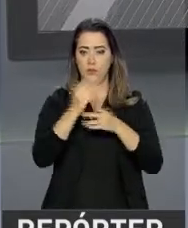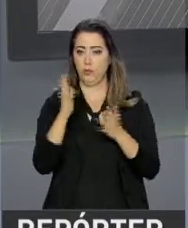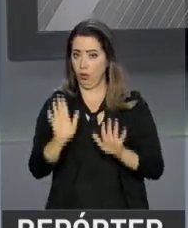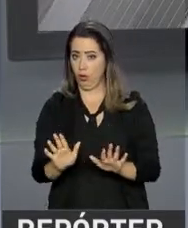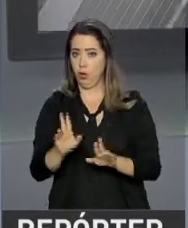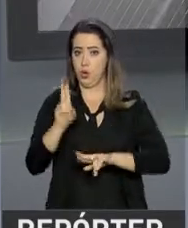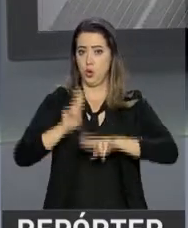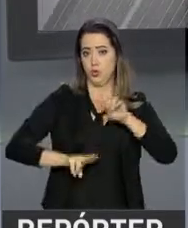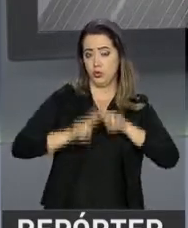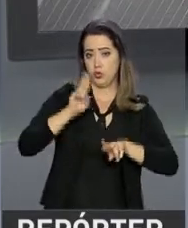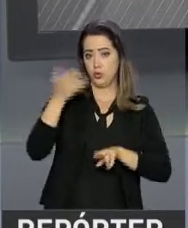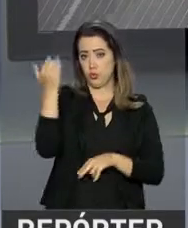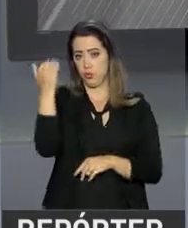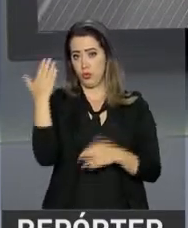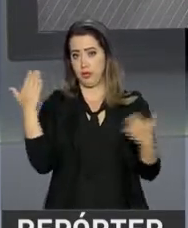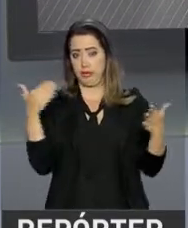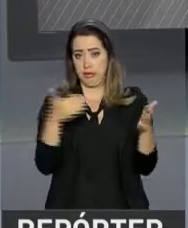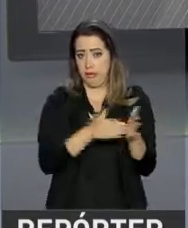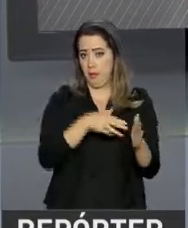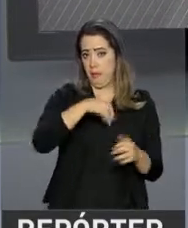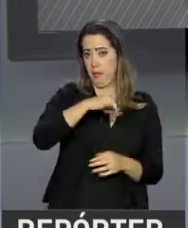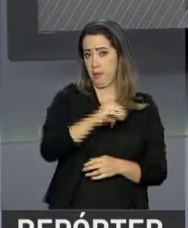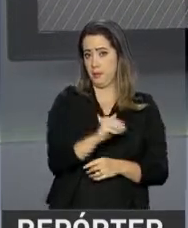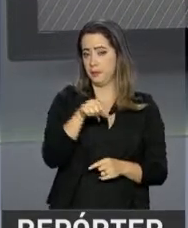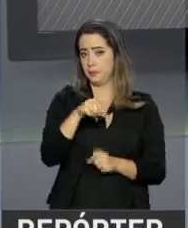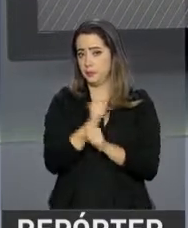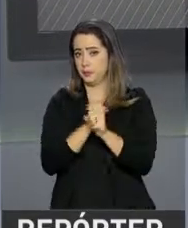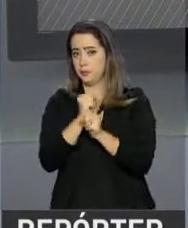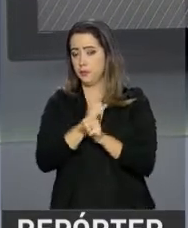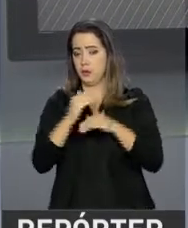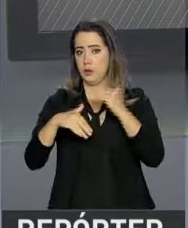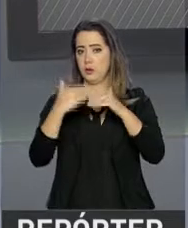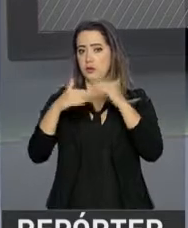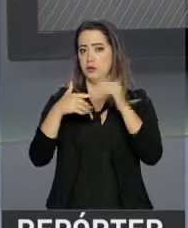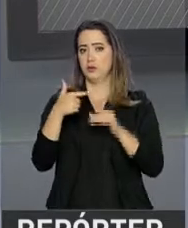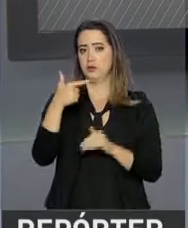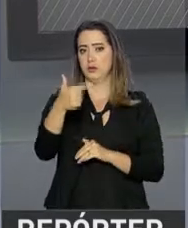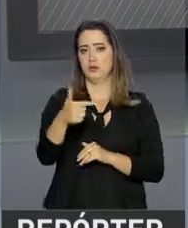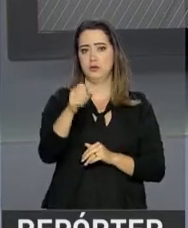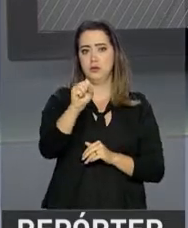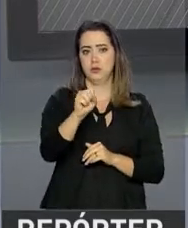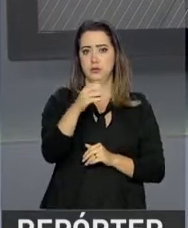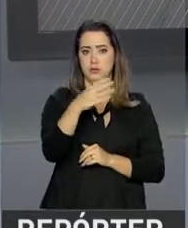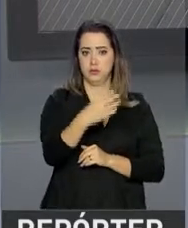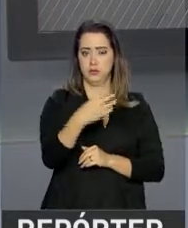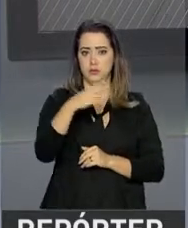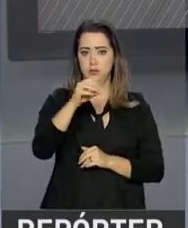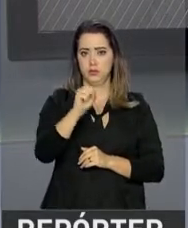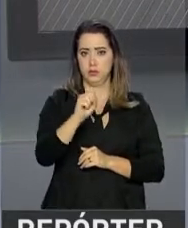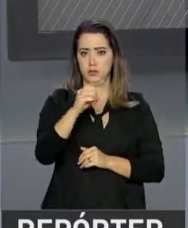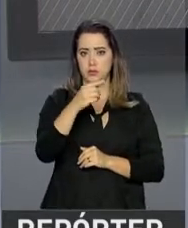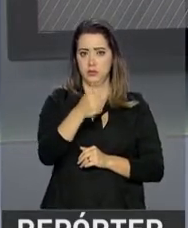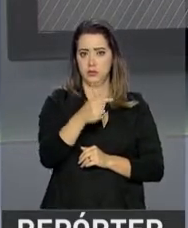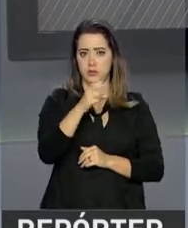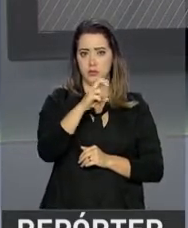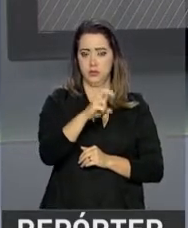junho de 2017 e maio de 2018, houve um crescimento de 284